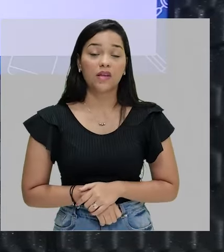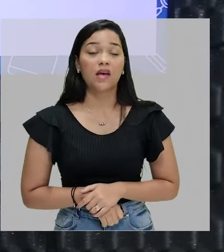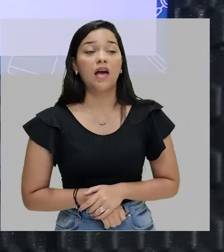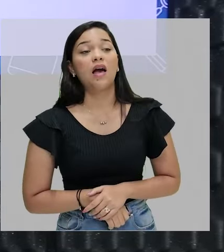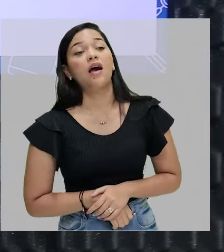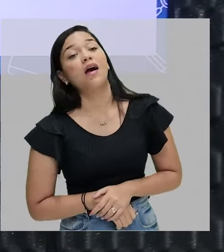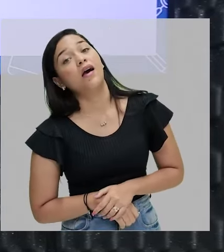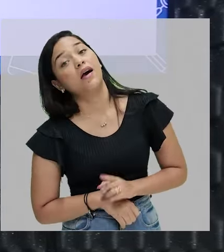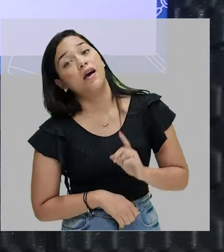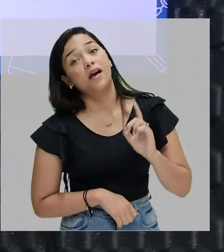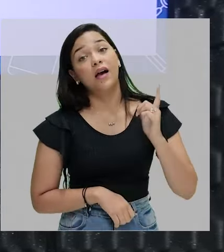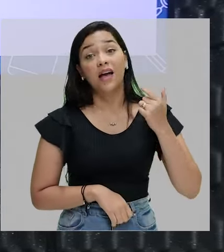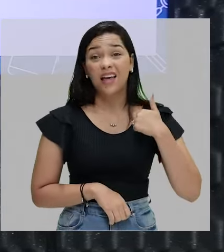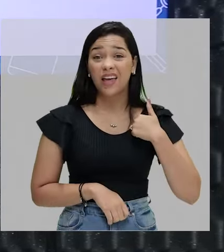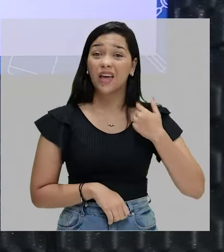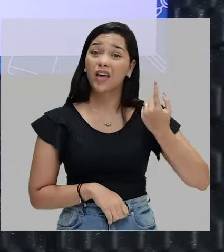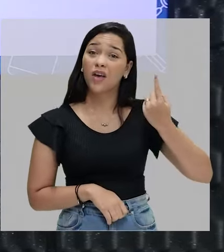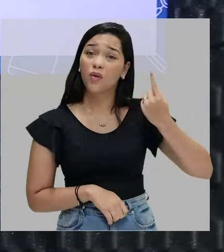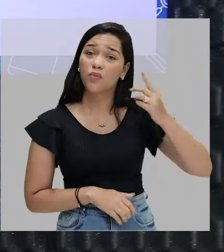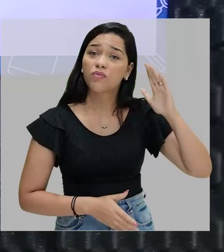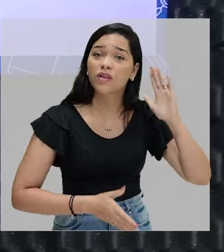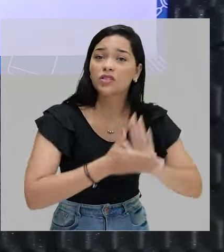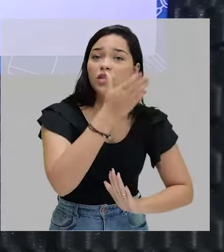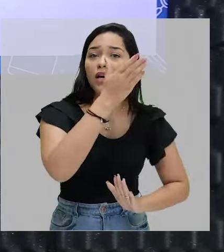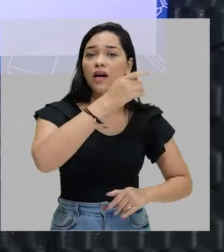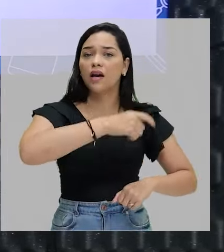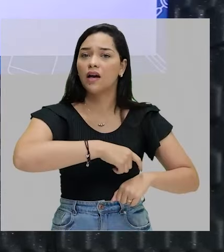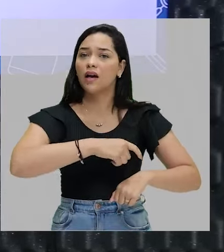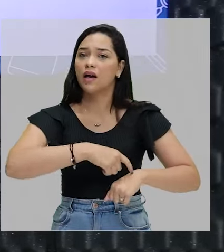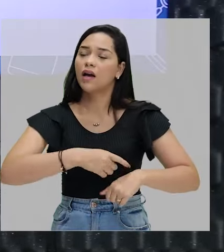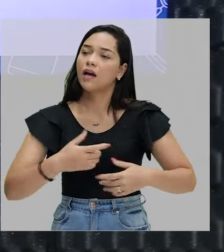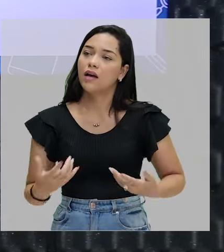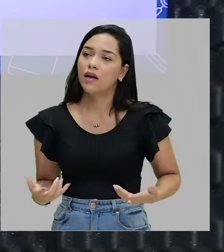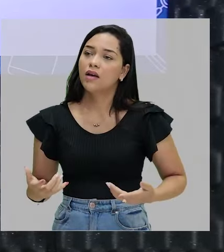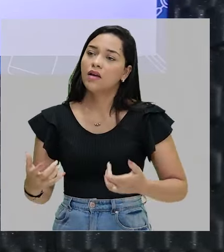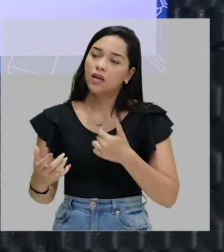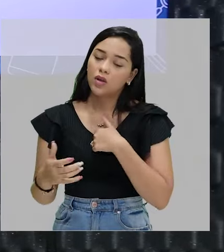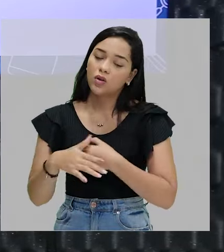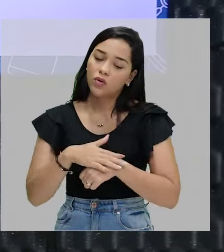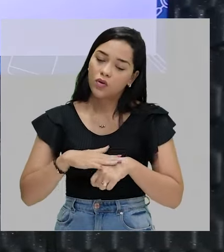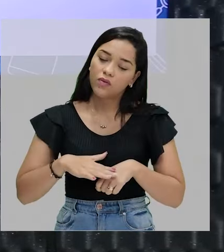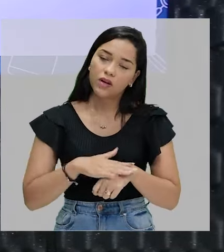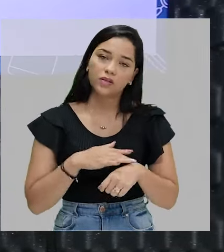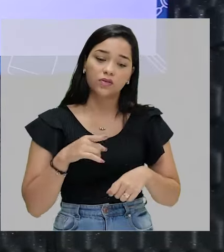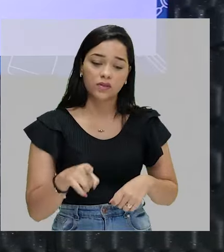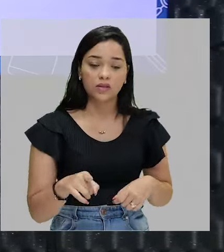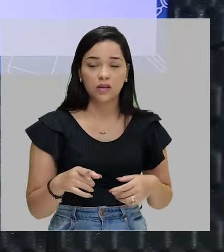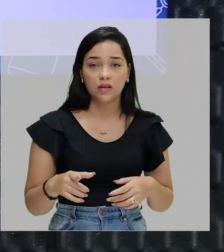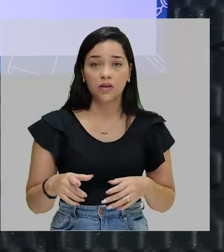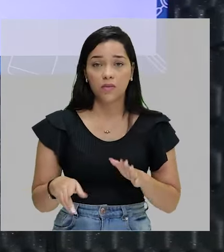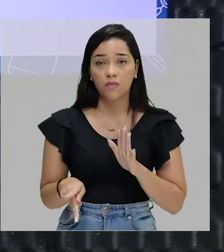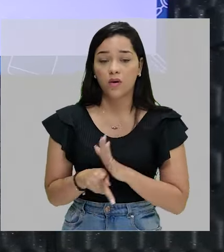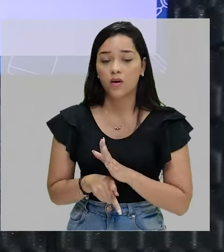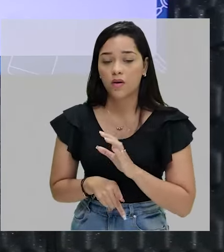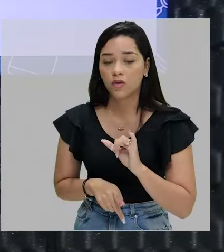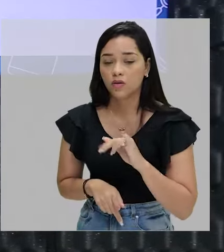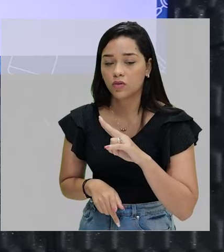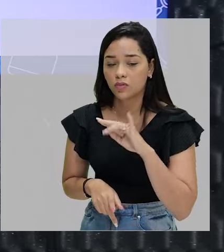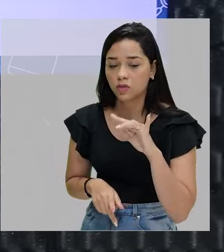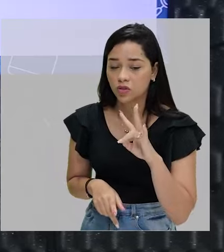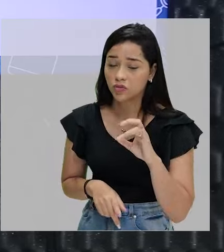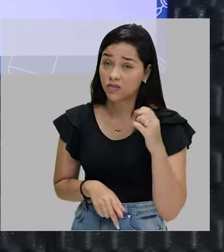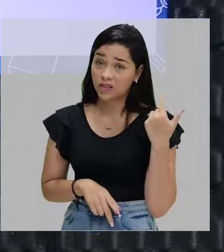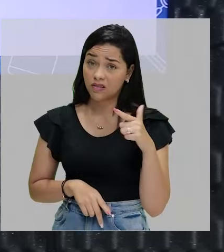partir, ou seja, na hora que eu viajar, aí eu converso com você. Então, o modo subjuntivo é um modo de